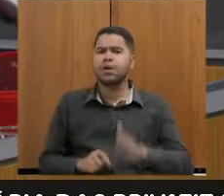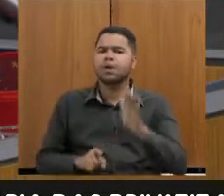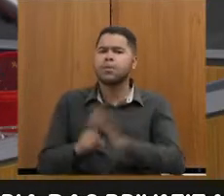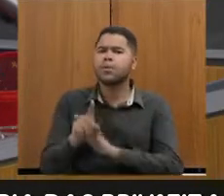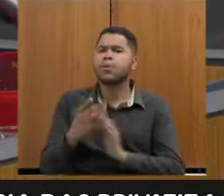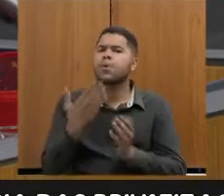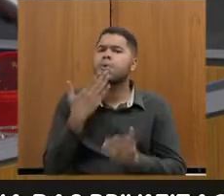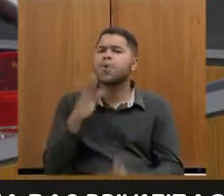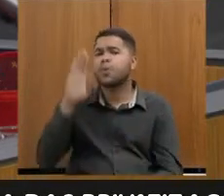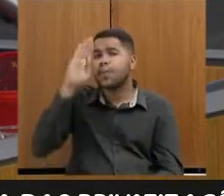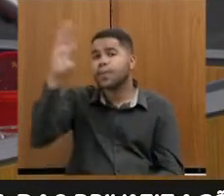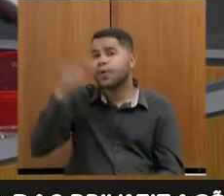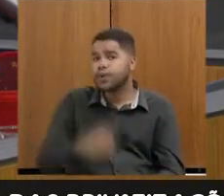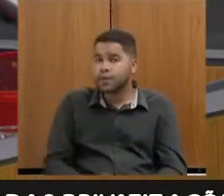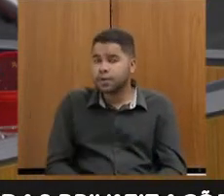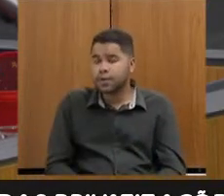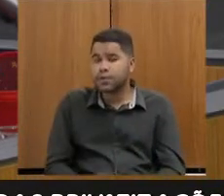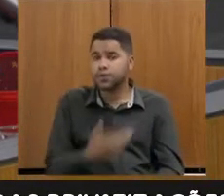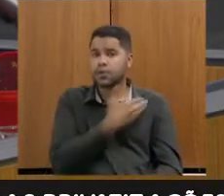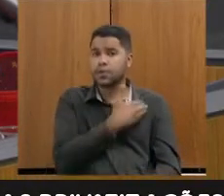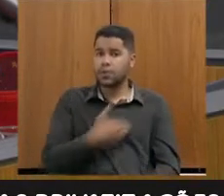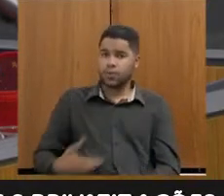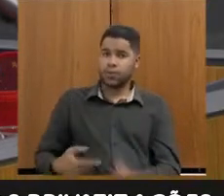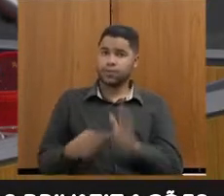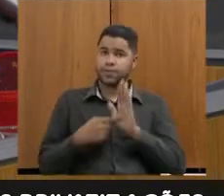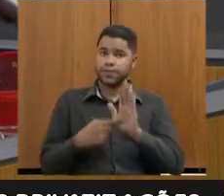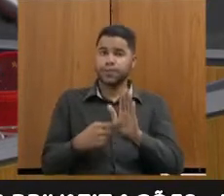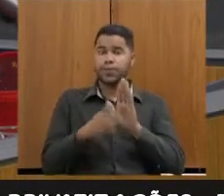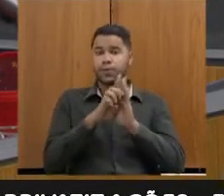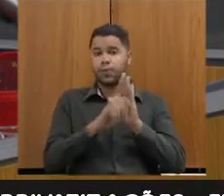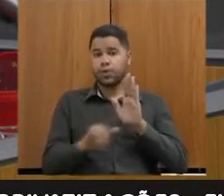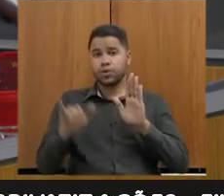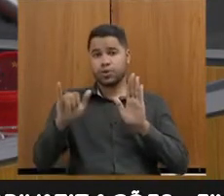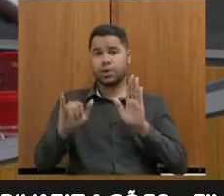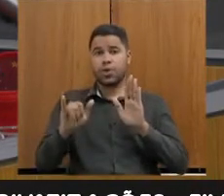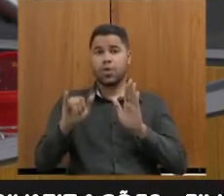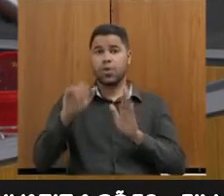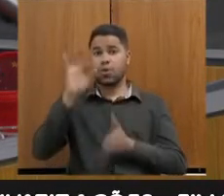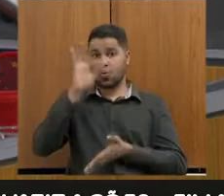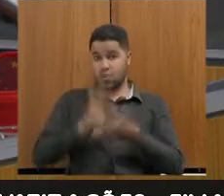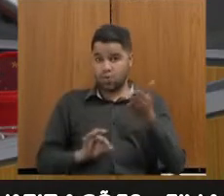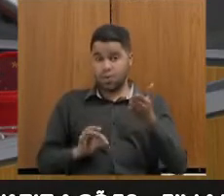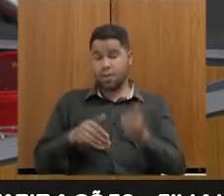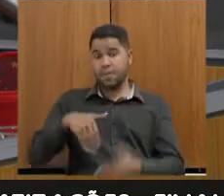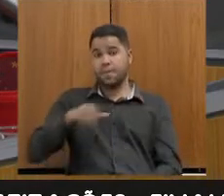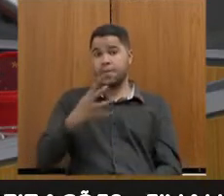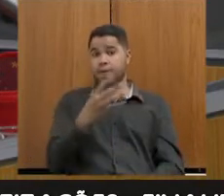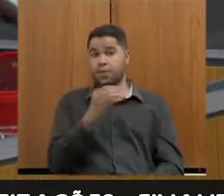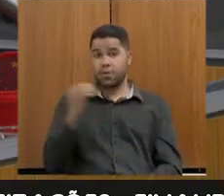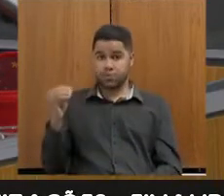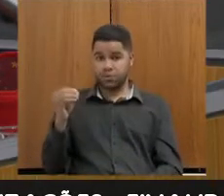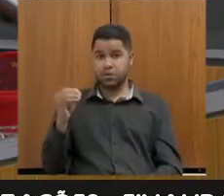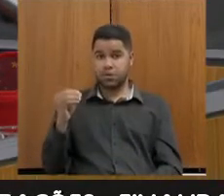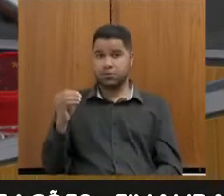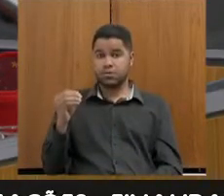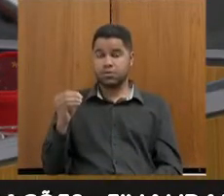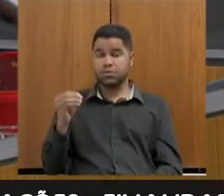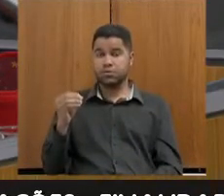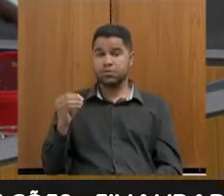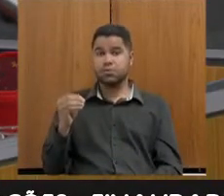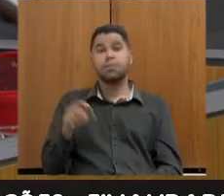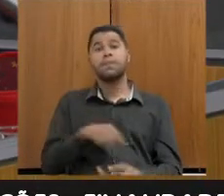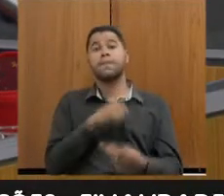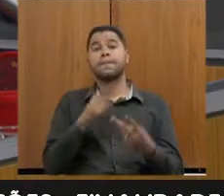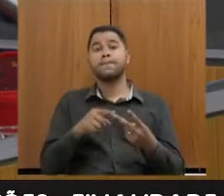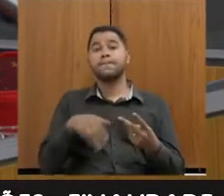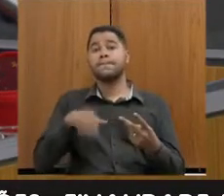foi a prioridade do governo ao determinar um edital de concurso para a contratação de mais de 400 auditores e mais de